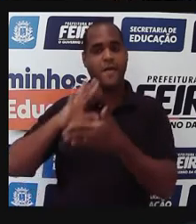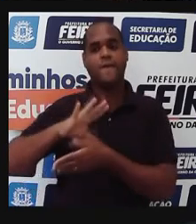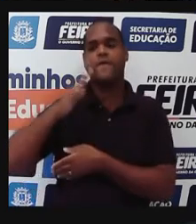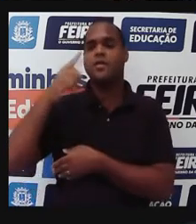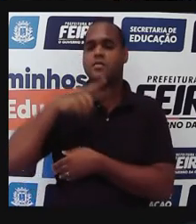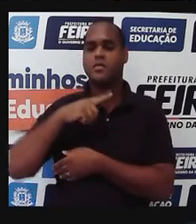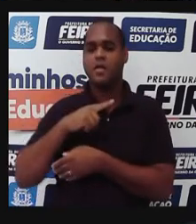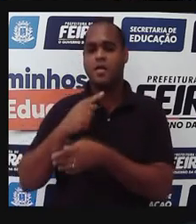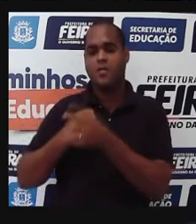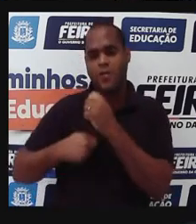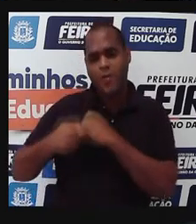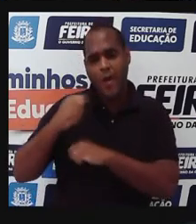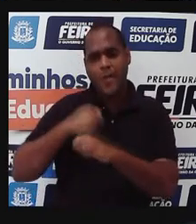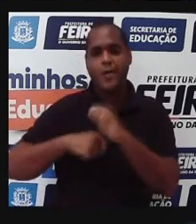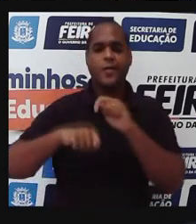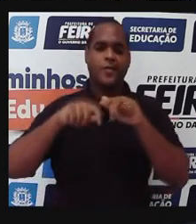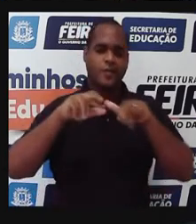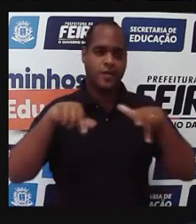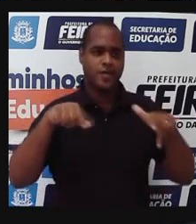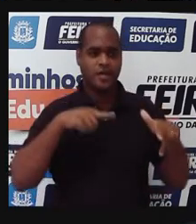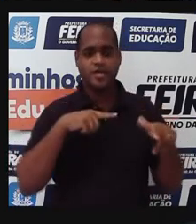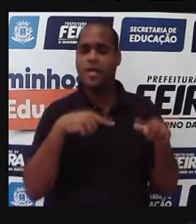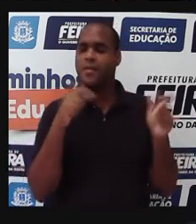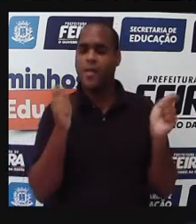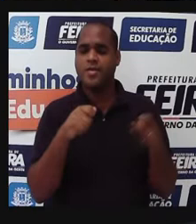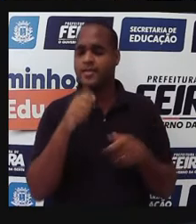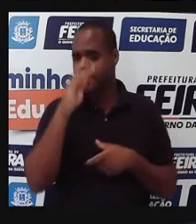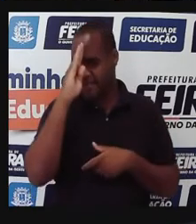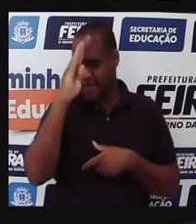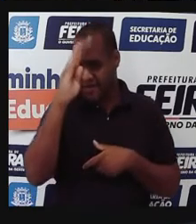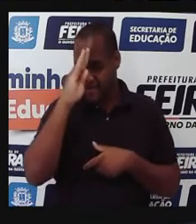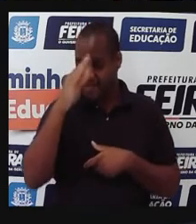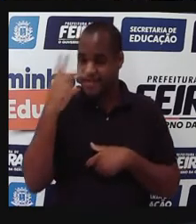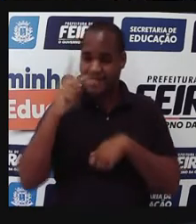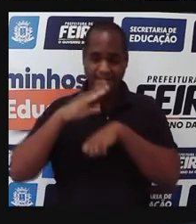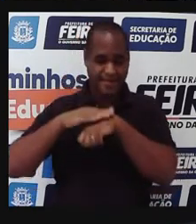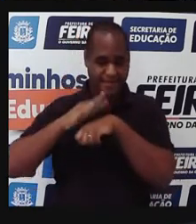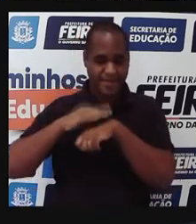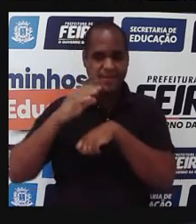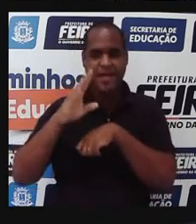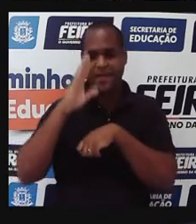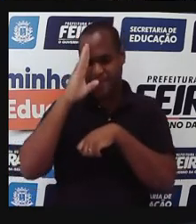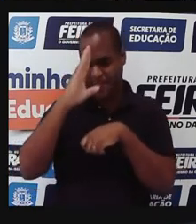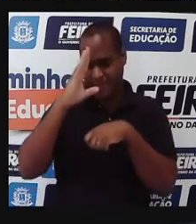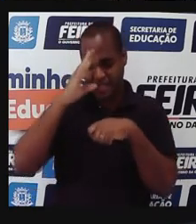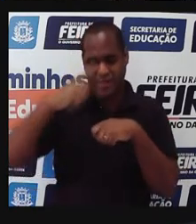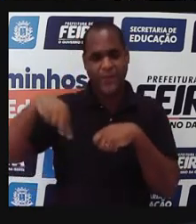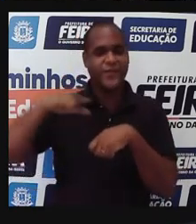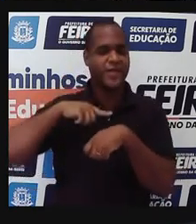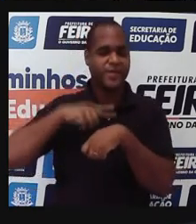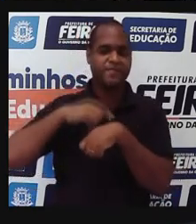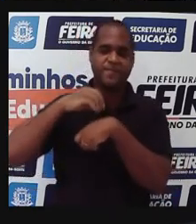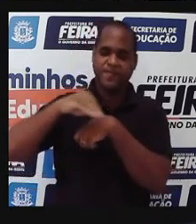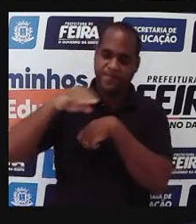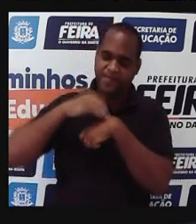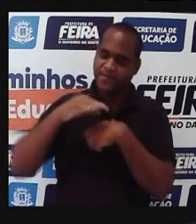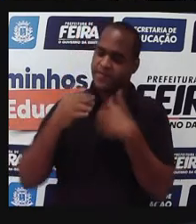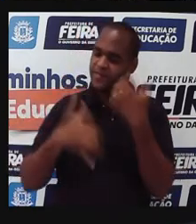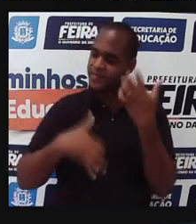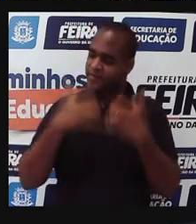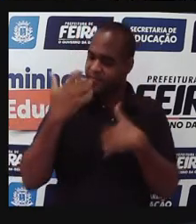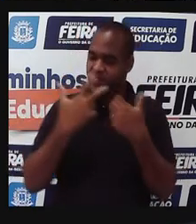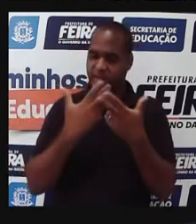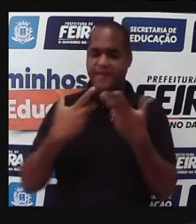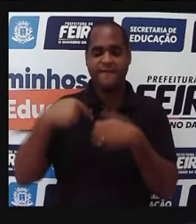os fatores econômicos, inclusive, envolvidos, e principalmente eles, mas é um dos fatores que também nos levam a sermos